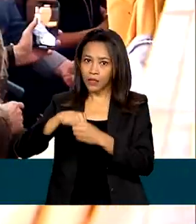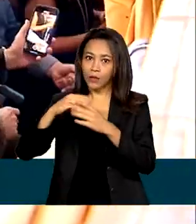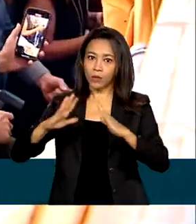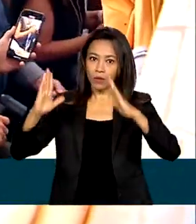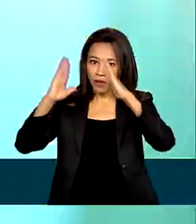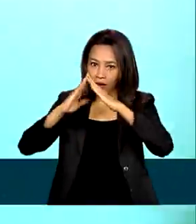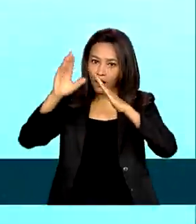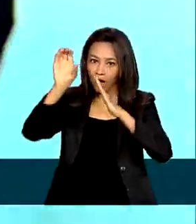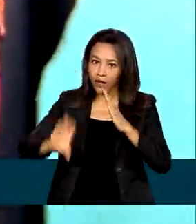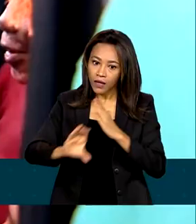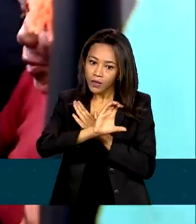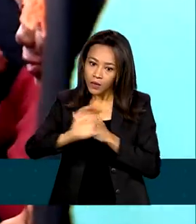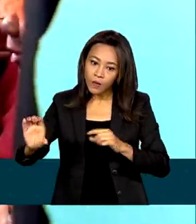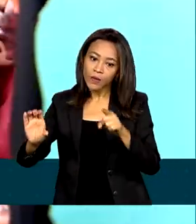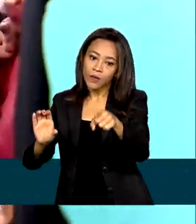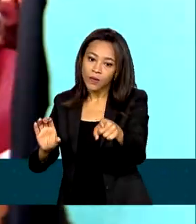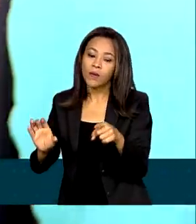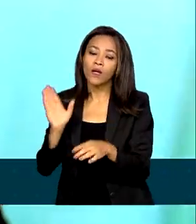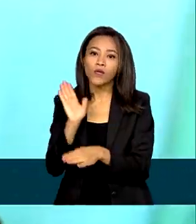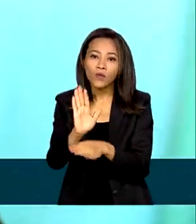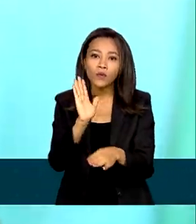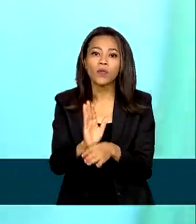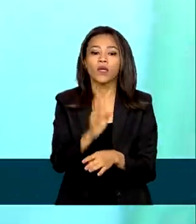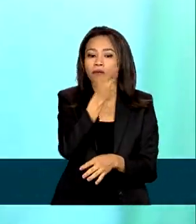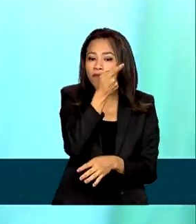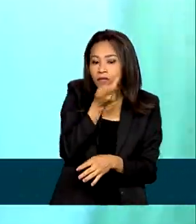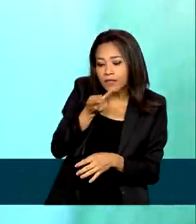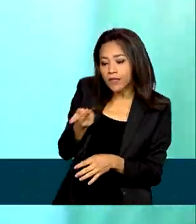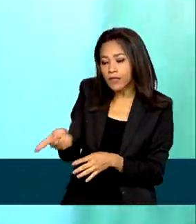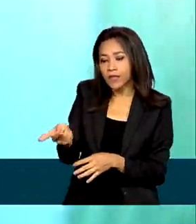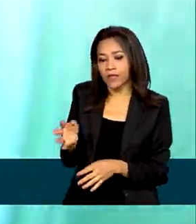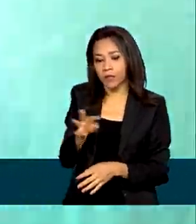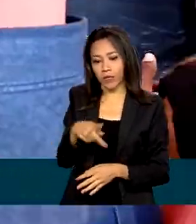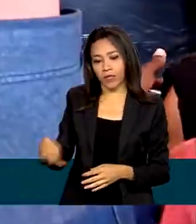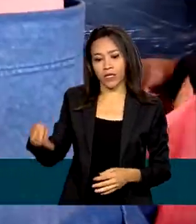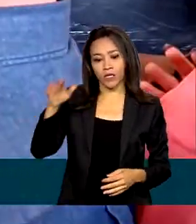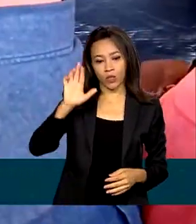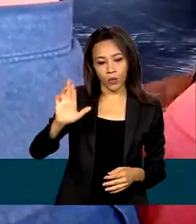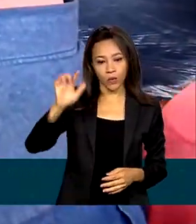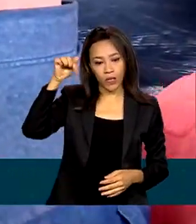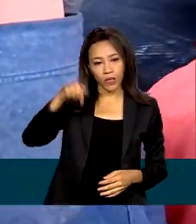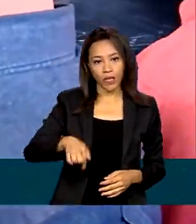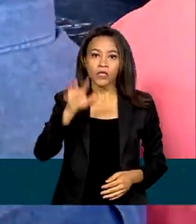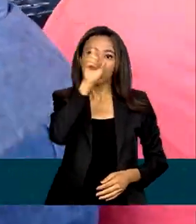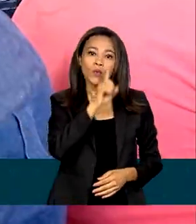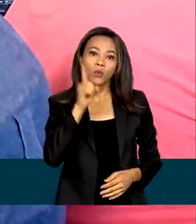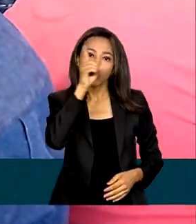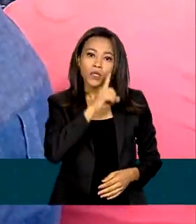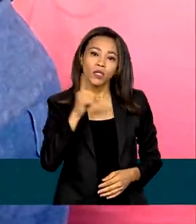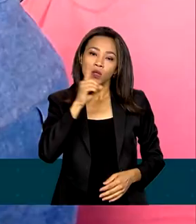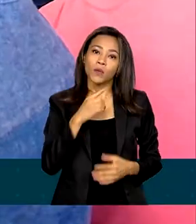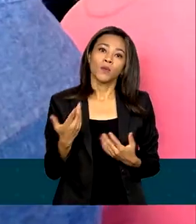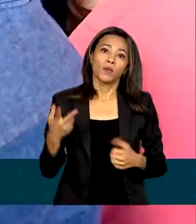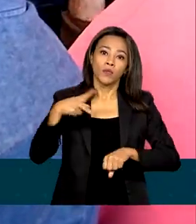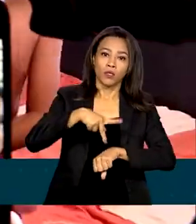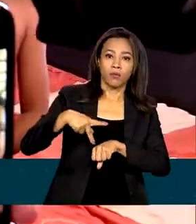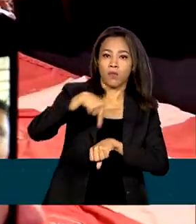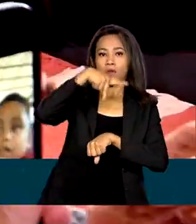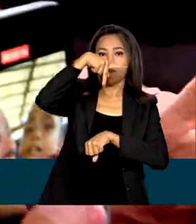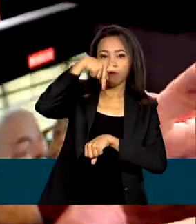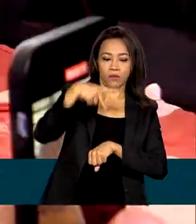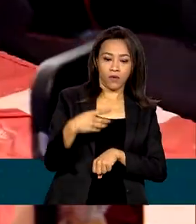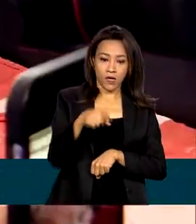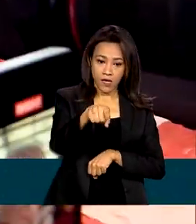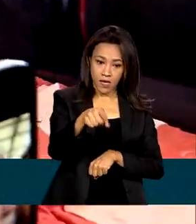Bacabal, receberam a visita do presidente Lula nesse domingo de Páscoa. O presidente garantiu que